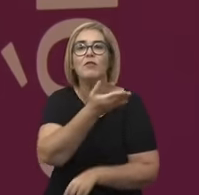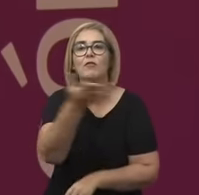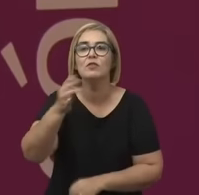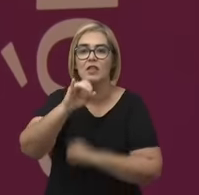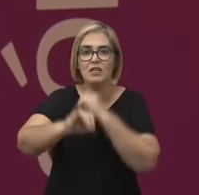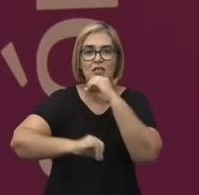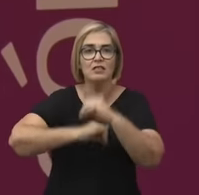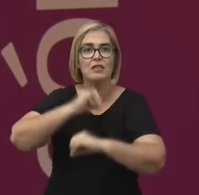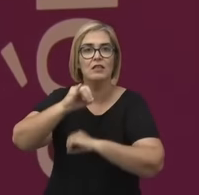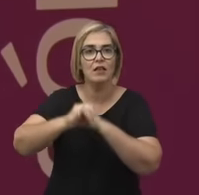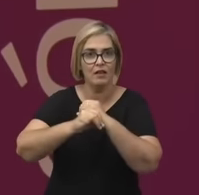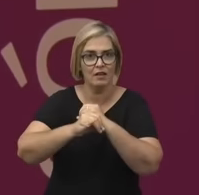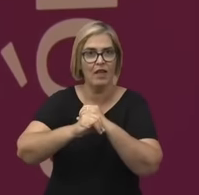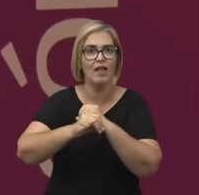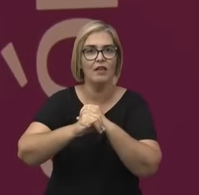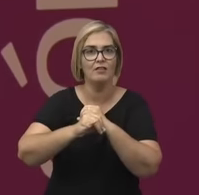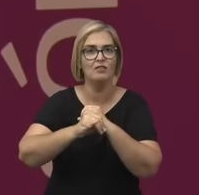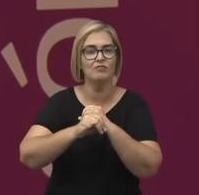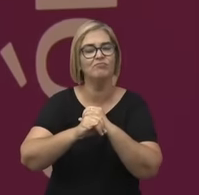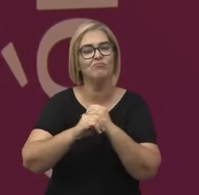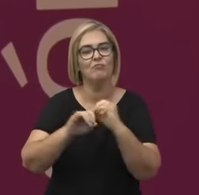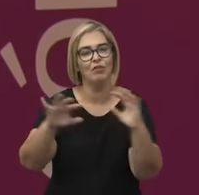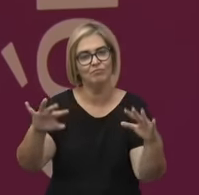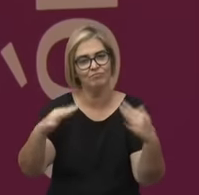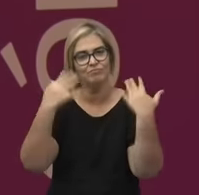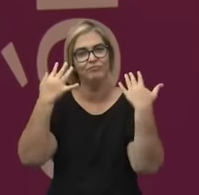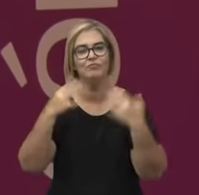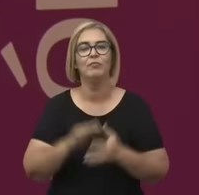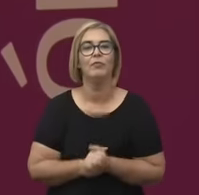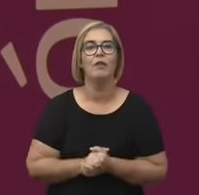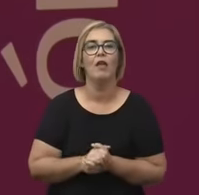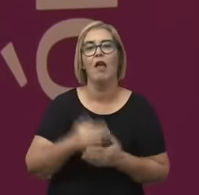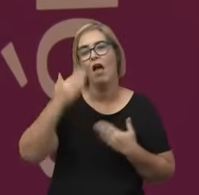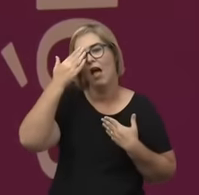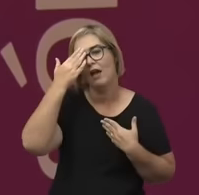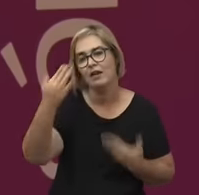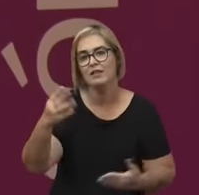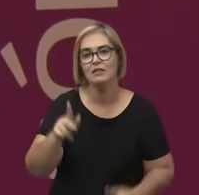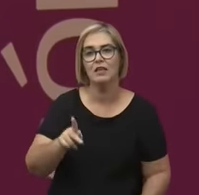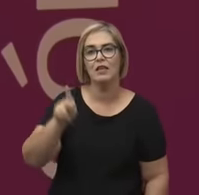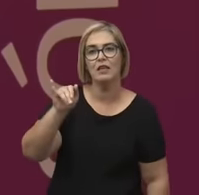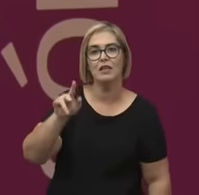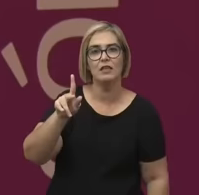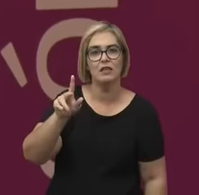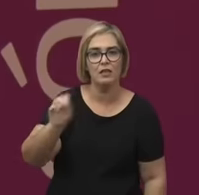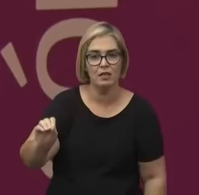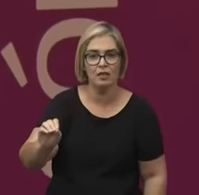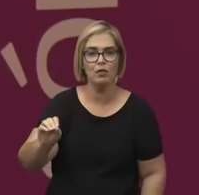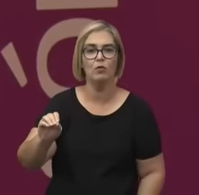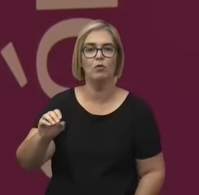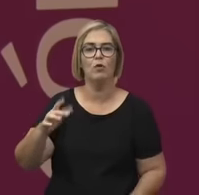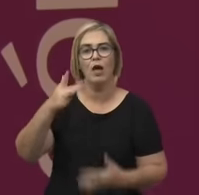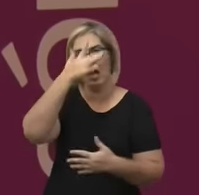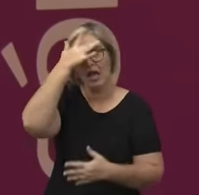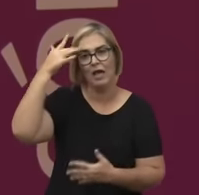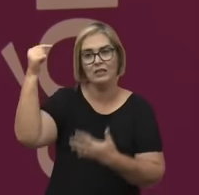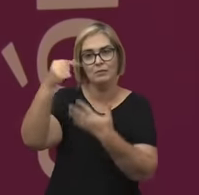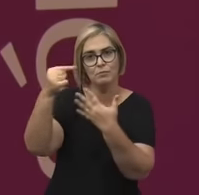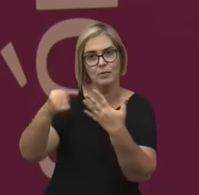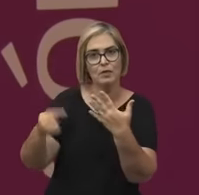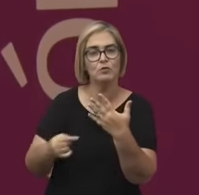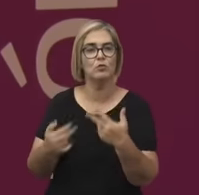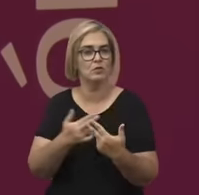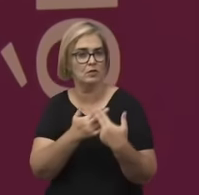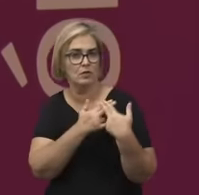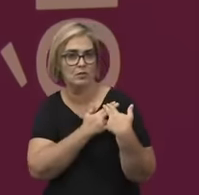muito tempo. E agradecer a sua participação, a leitura do Kiko, a Yara Froteschi, a Gisele Seco, o Corneli. E